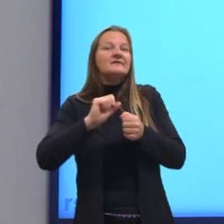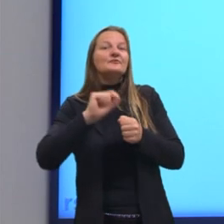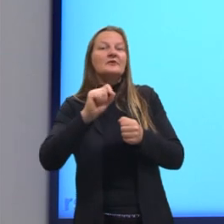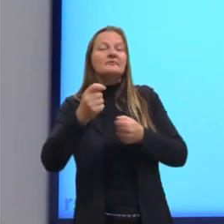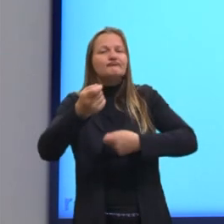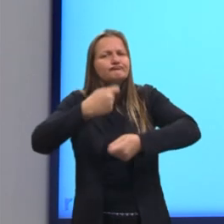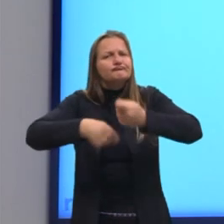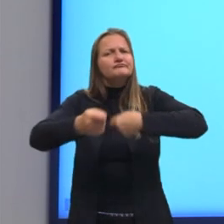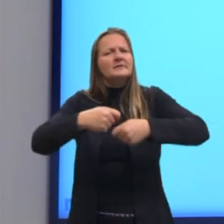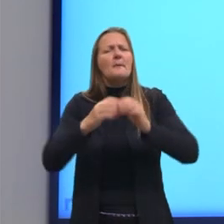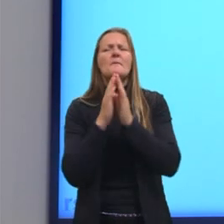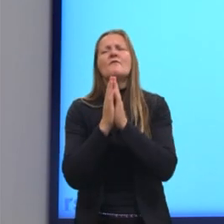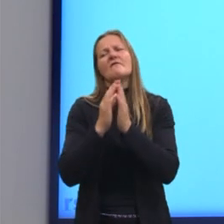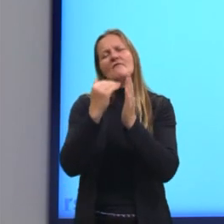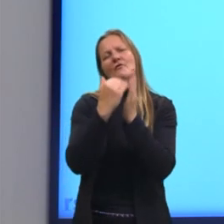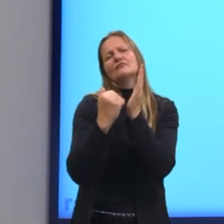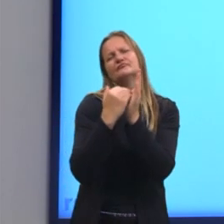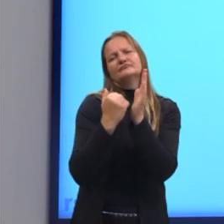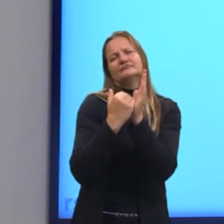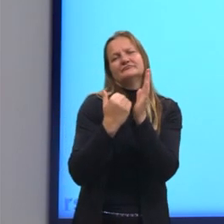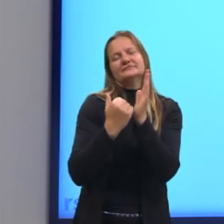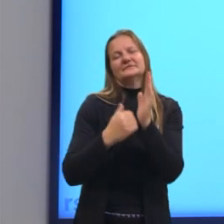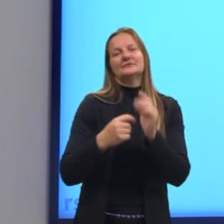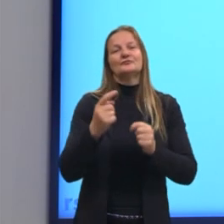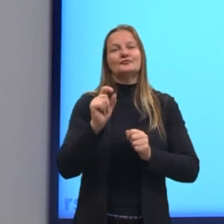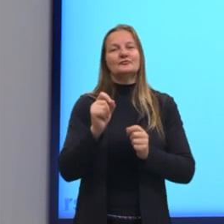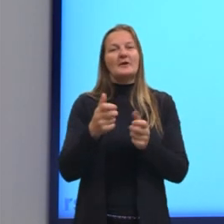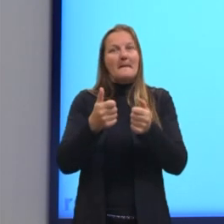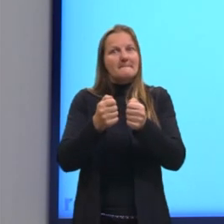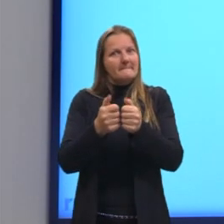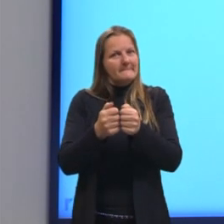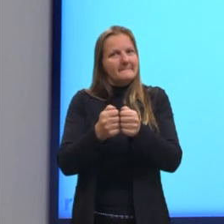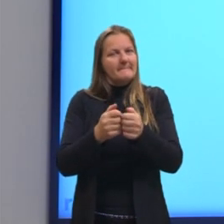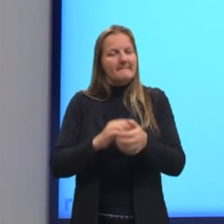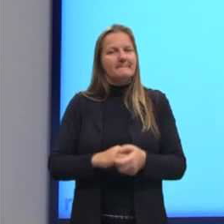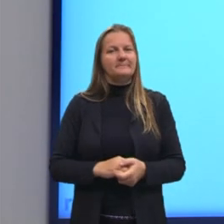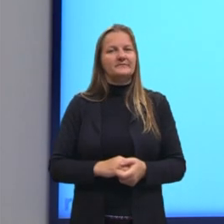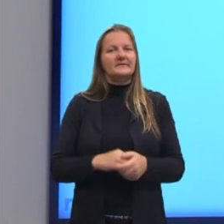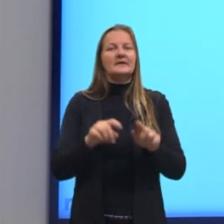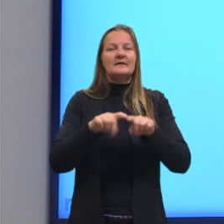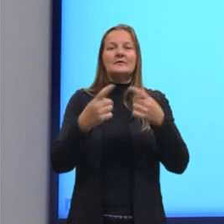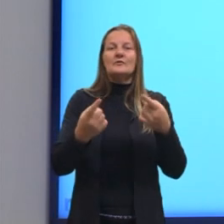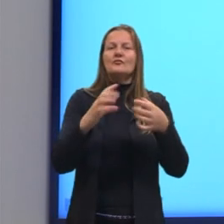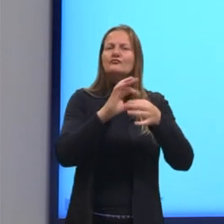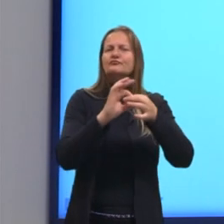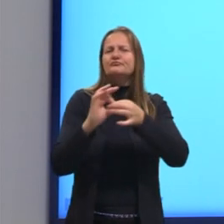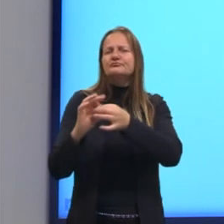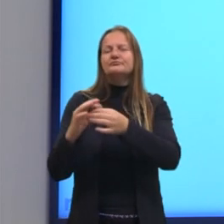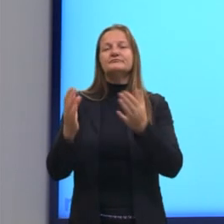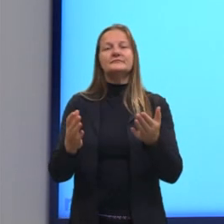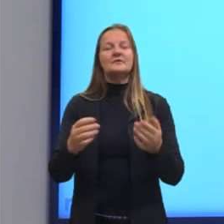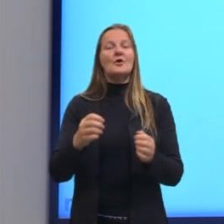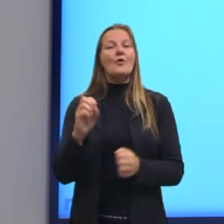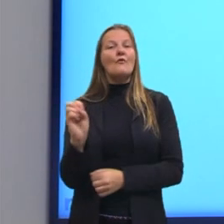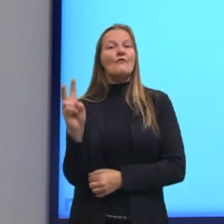negociar um desconto com o fornecedor de amendoim. Nessas condições estabelecidas, o novo valor do quilograma de